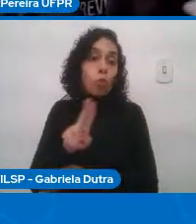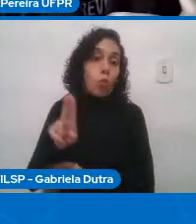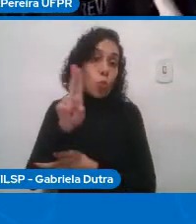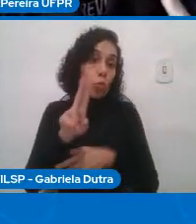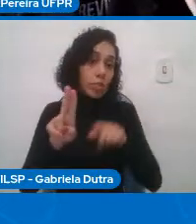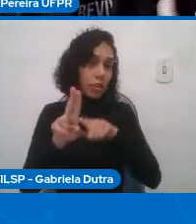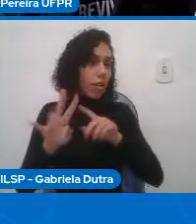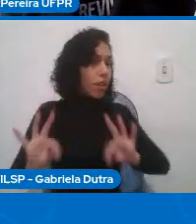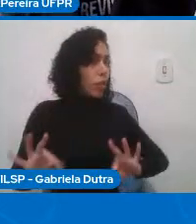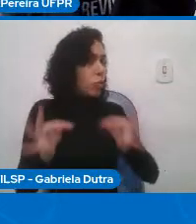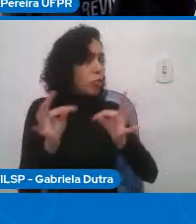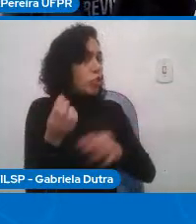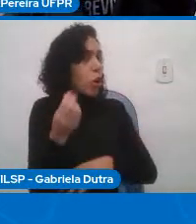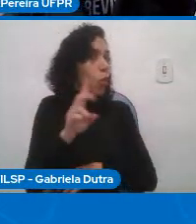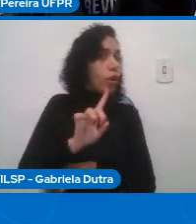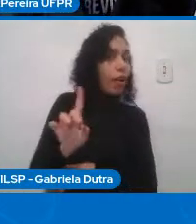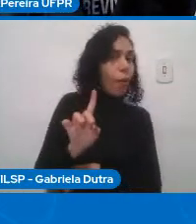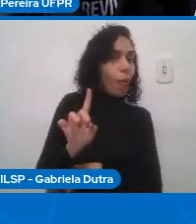regulamentação.